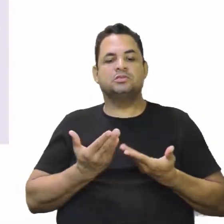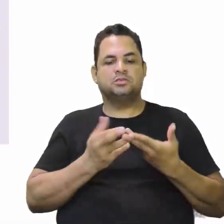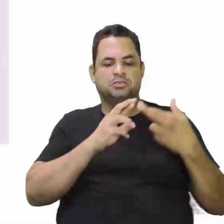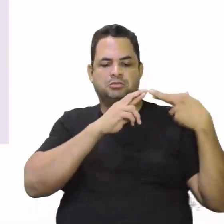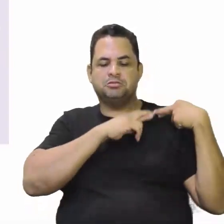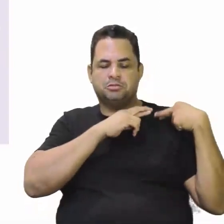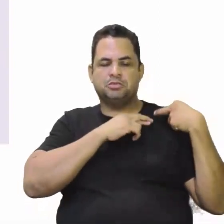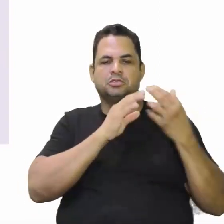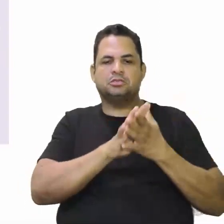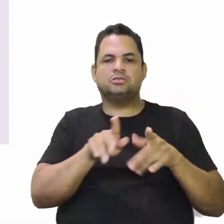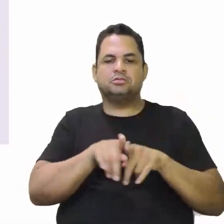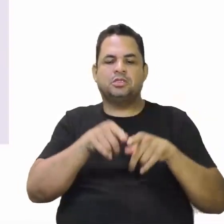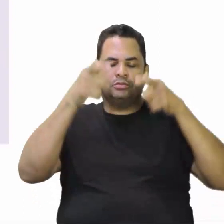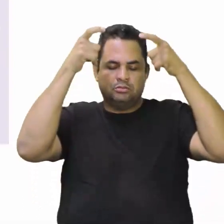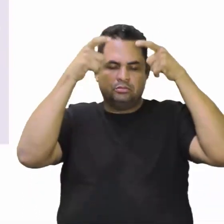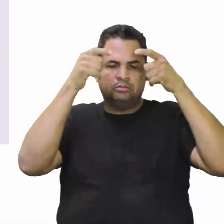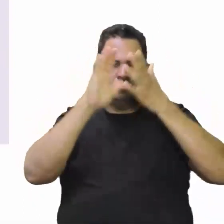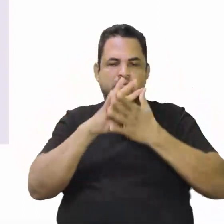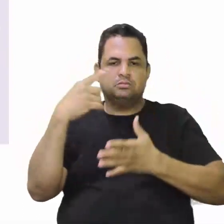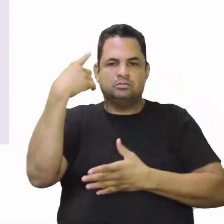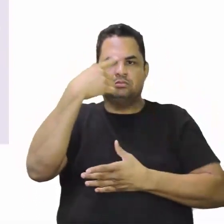coroa espanhola.